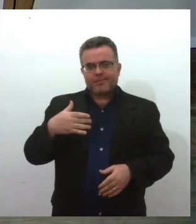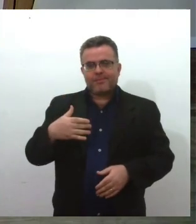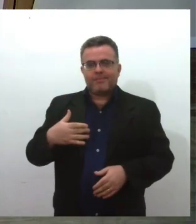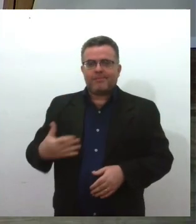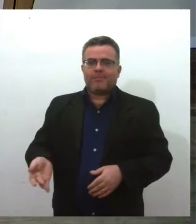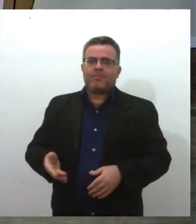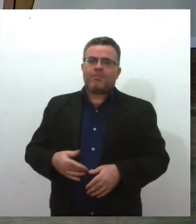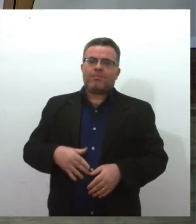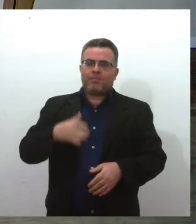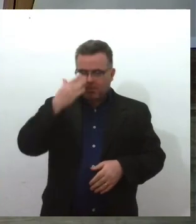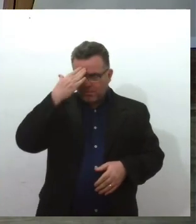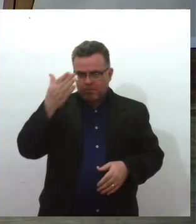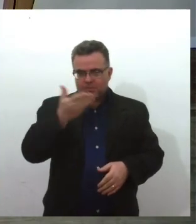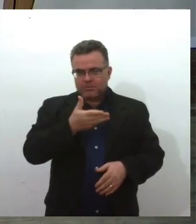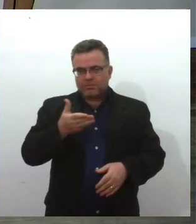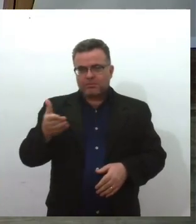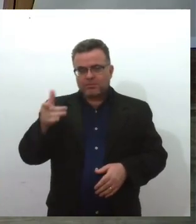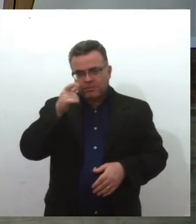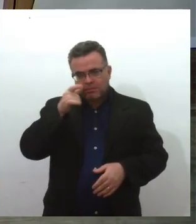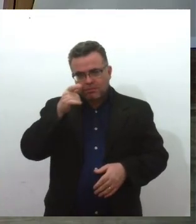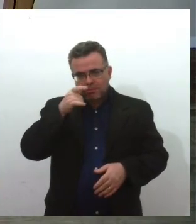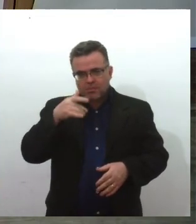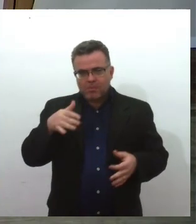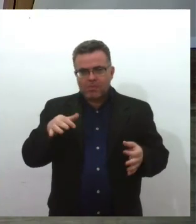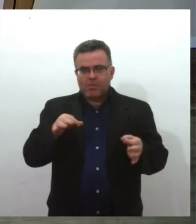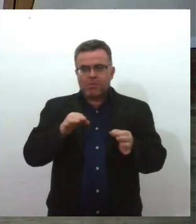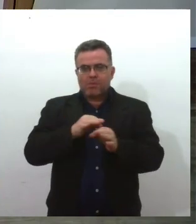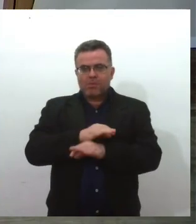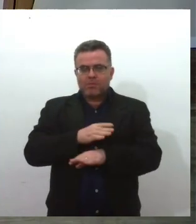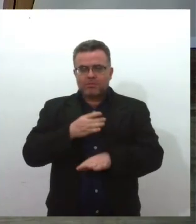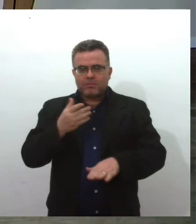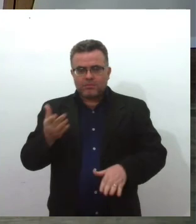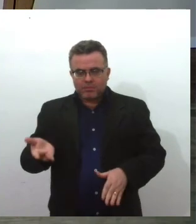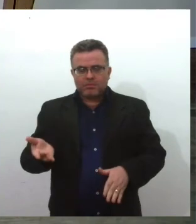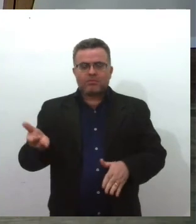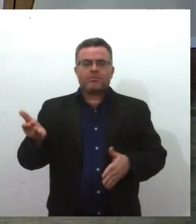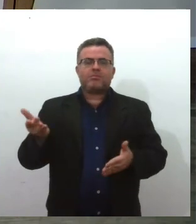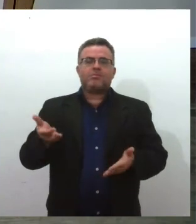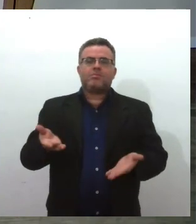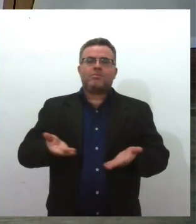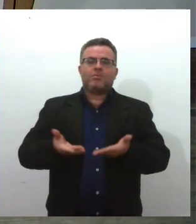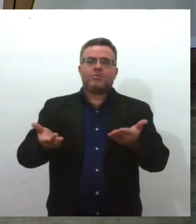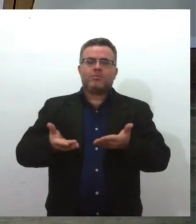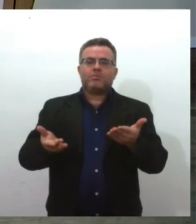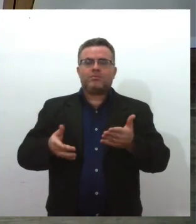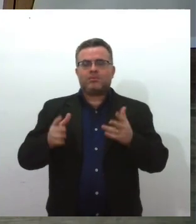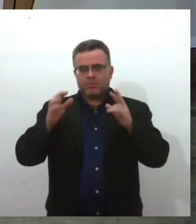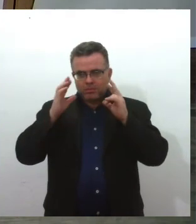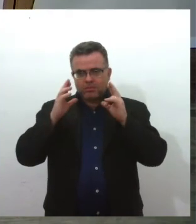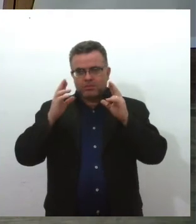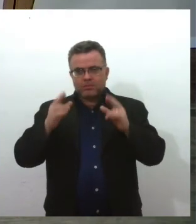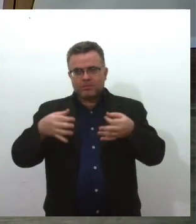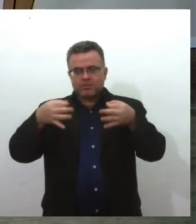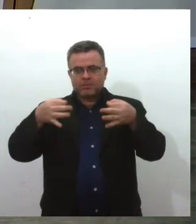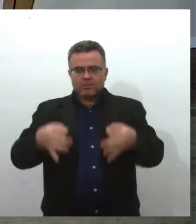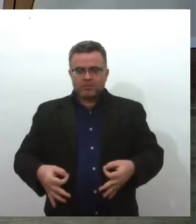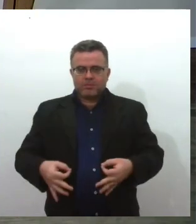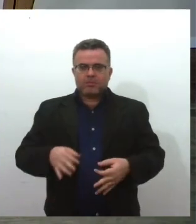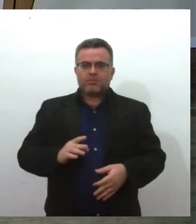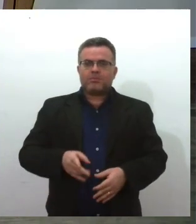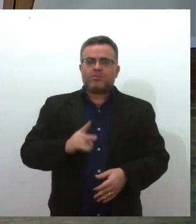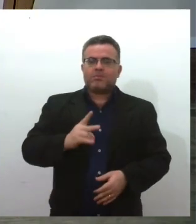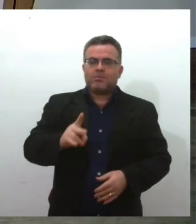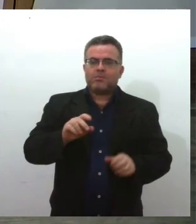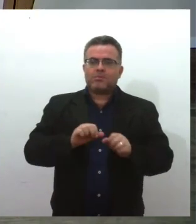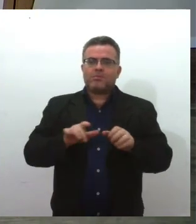obrigada também a você, telespectador, que acompanhou aqui o nosso bate-papo. Continue respeitando as recomendações sanitárias contra a